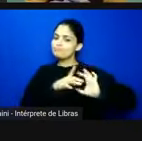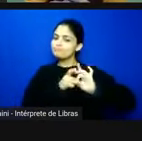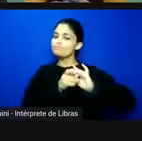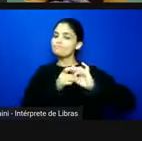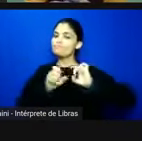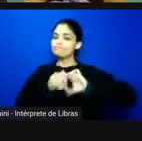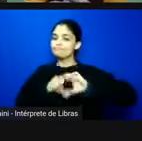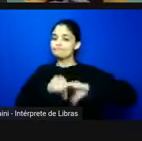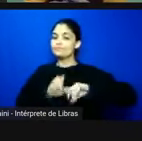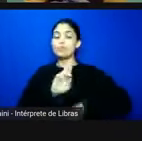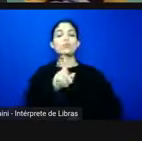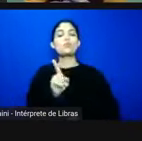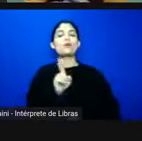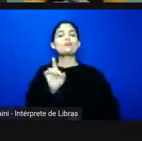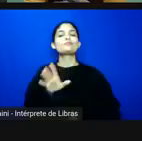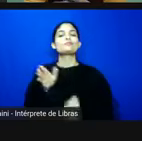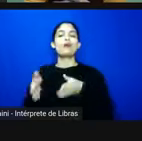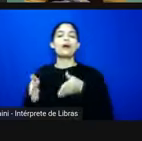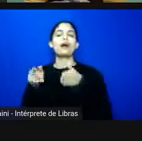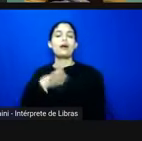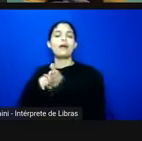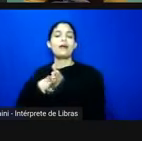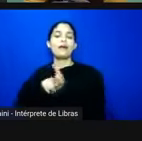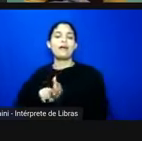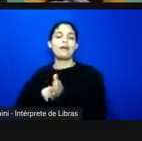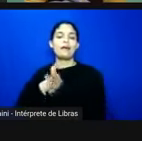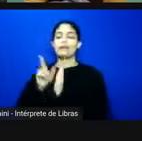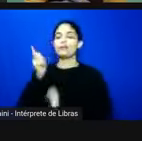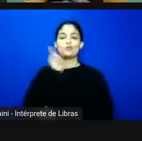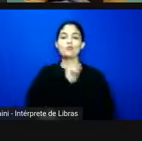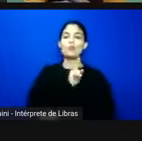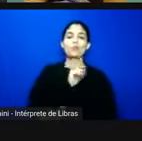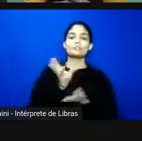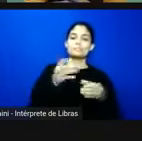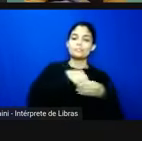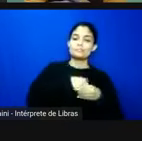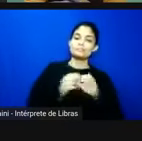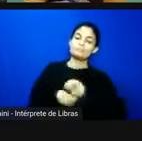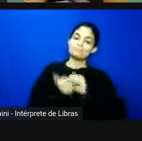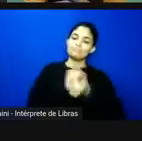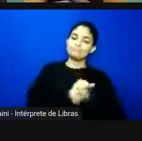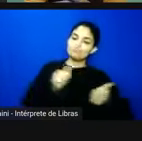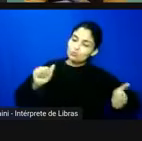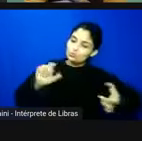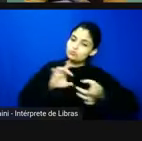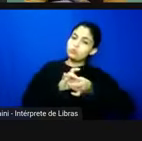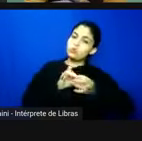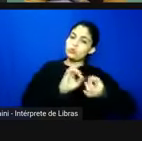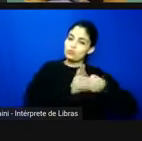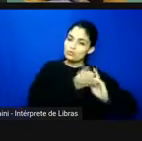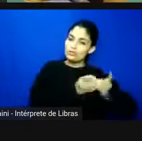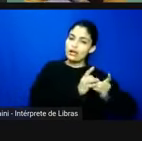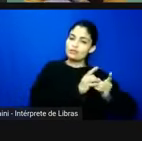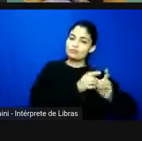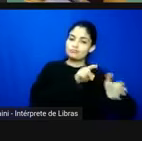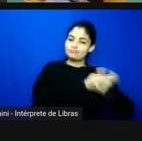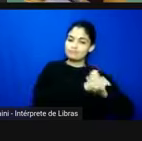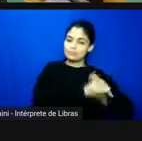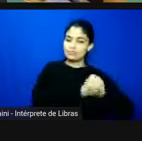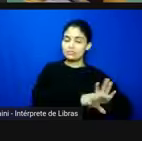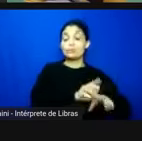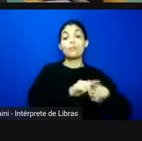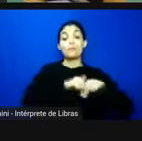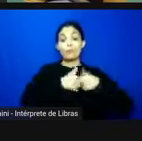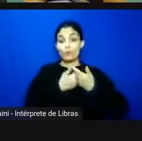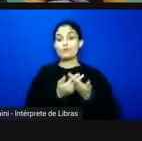não é ficar só pesquisando pesquisando e não conseguir depois fazer essa transposição didática então por isso que o GEPA também teve